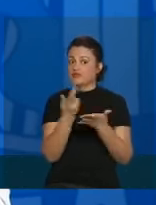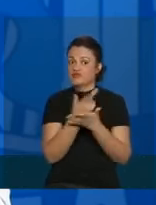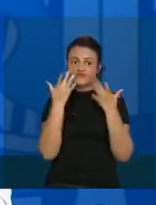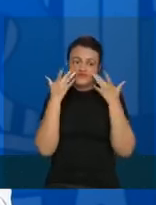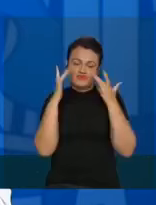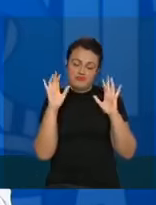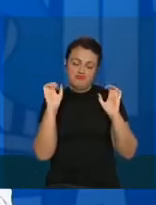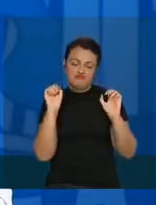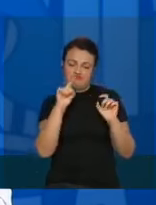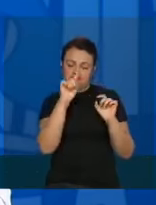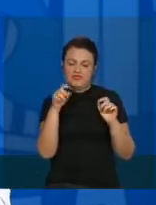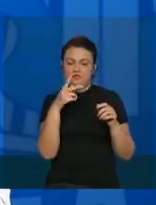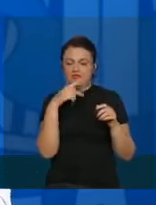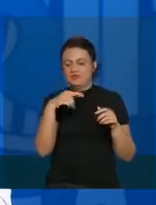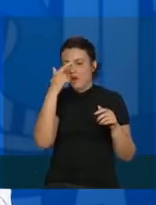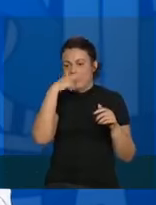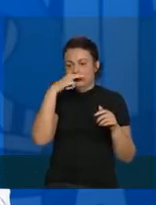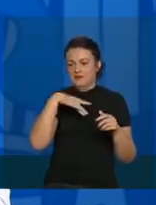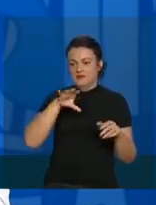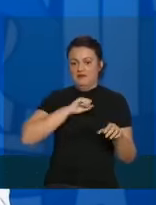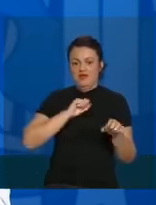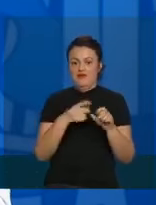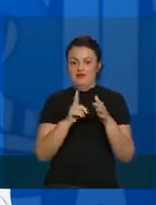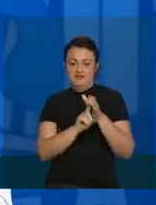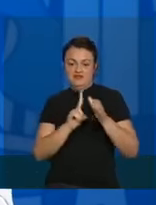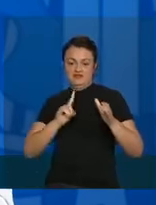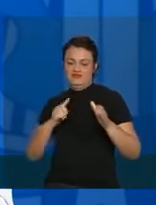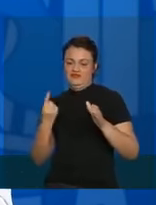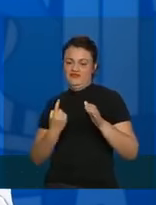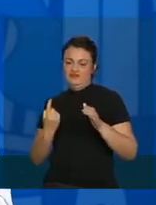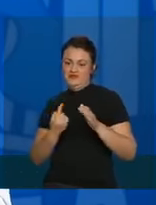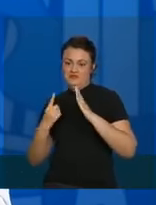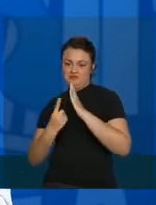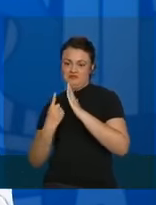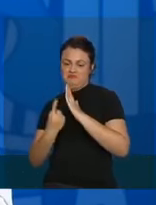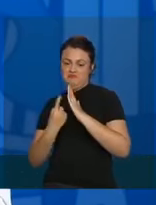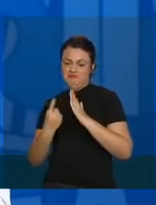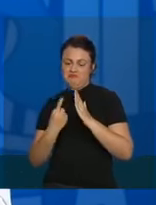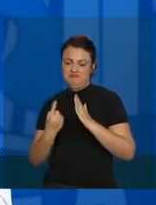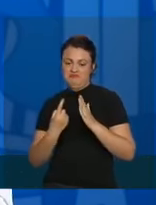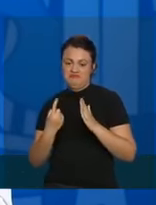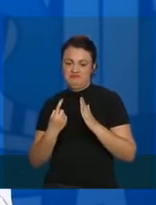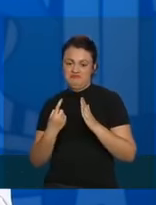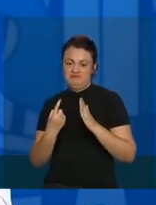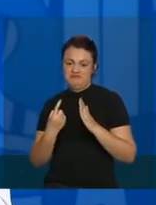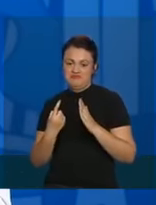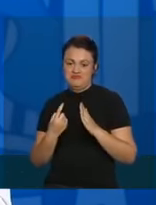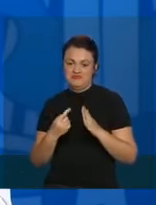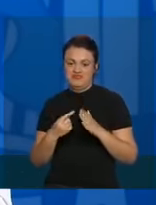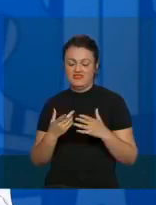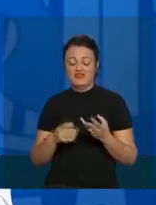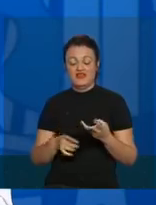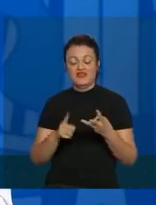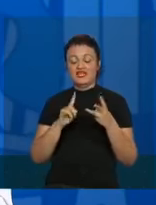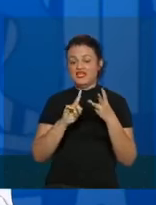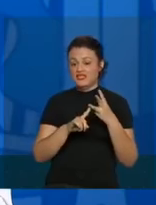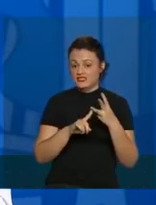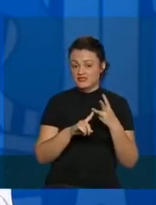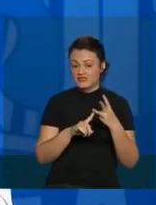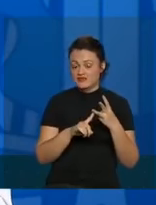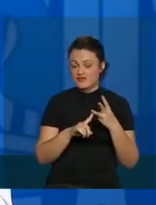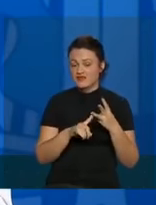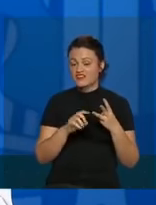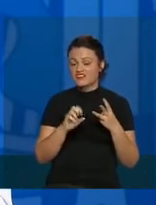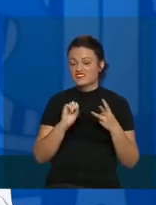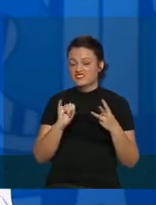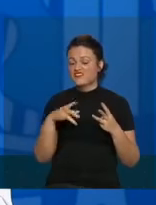pode saber, imagine que eu pego uma gripe dessa e tenho que ser afastado por forças alheias à minha vontade. E a terceira,